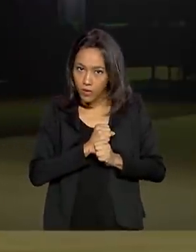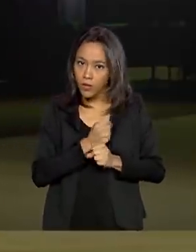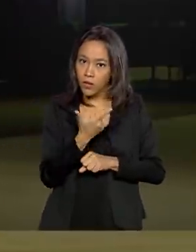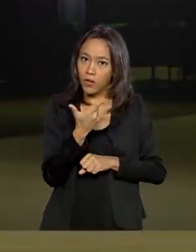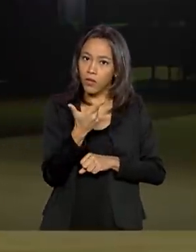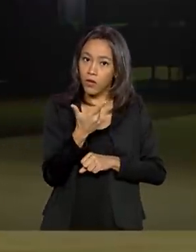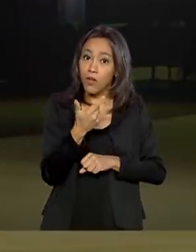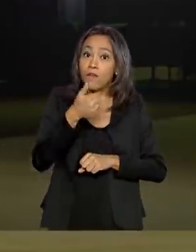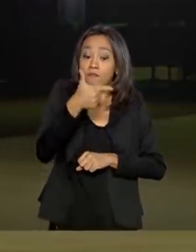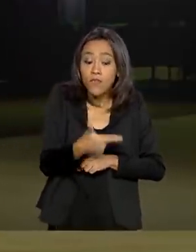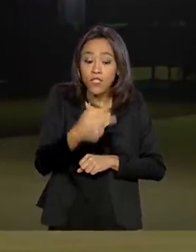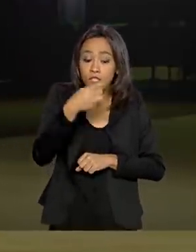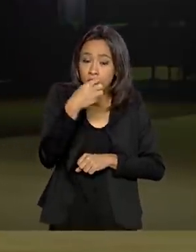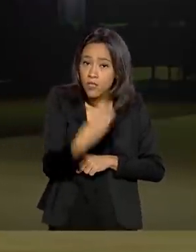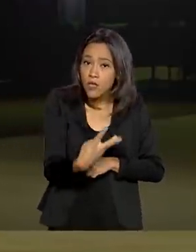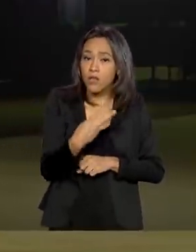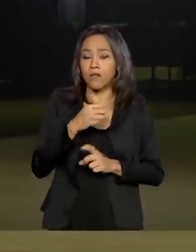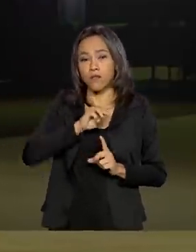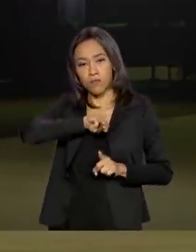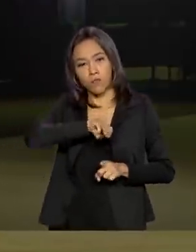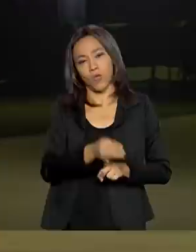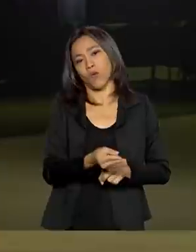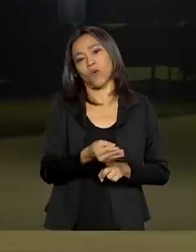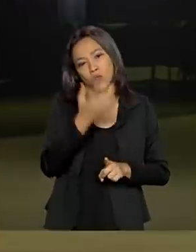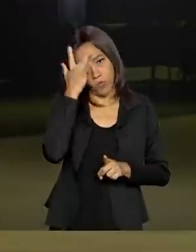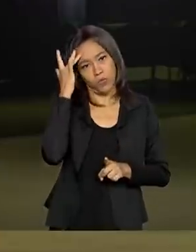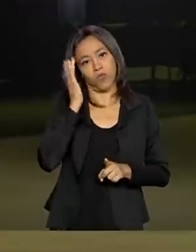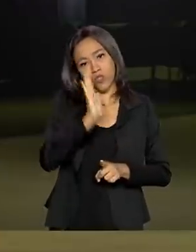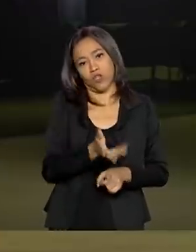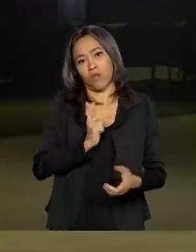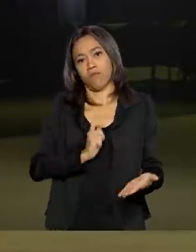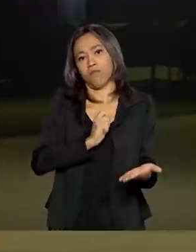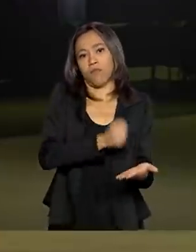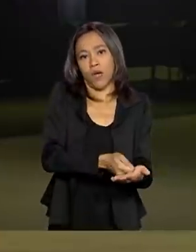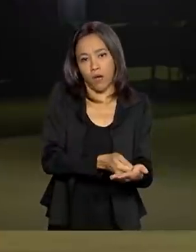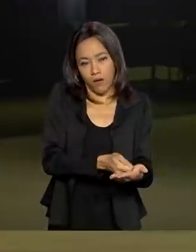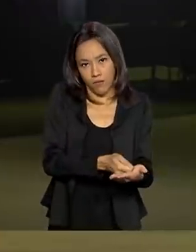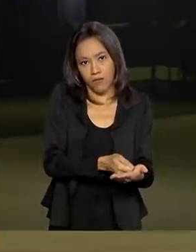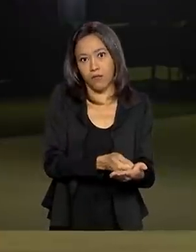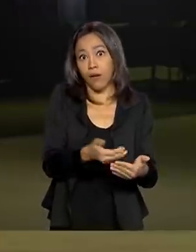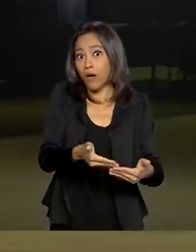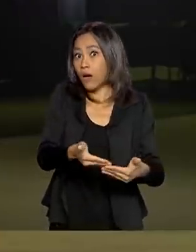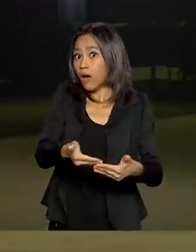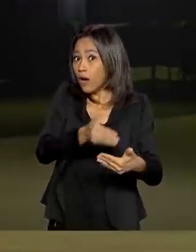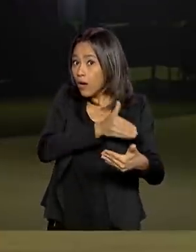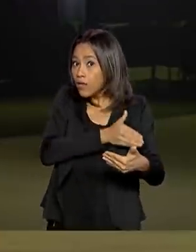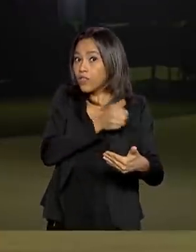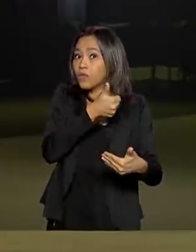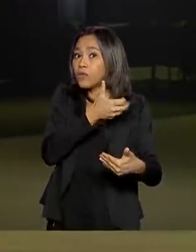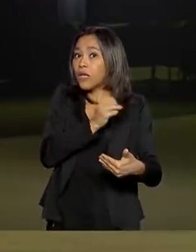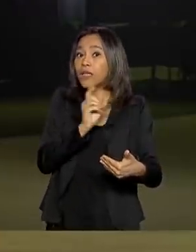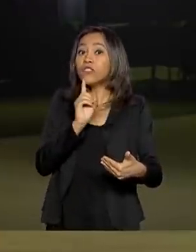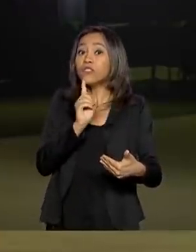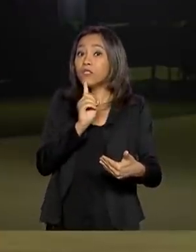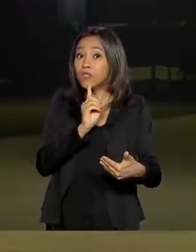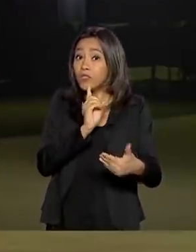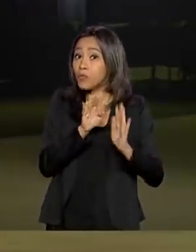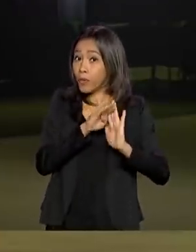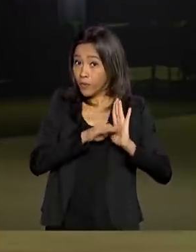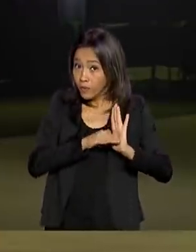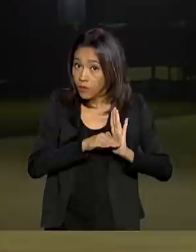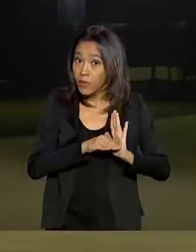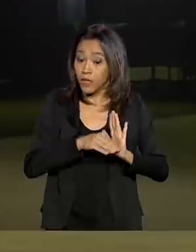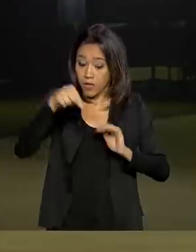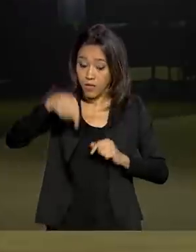12, já são 23 milhões de brasileiros pagos, antes de fechar 10 dias do programa, e esta semana,